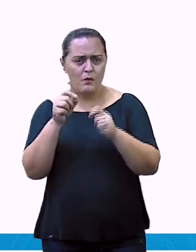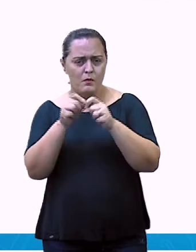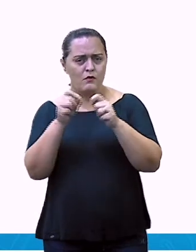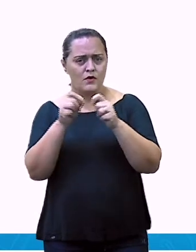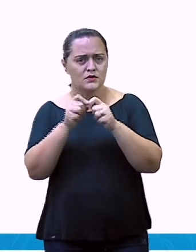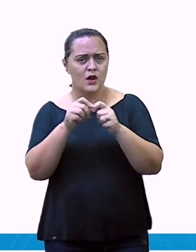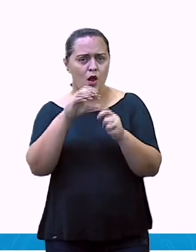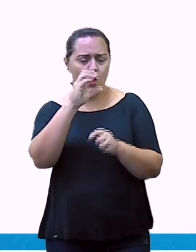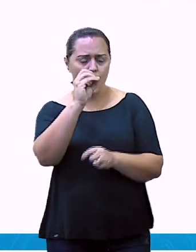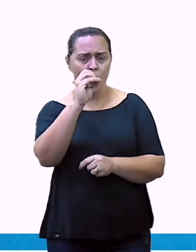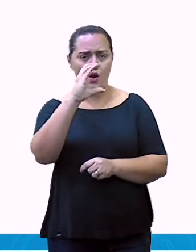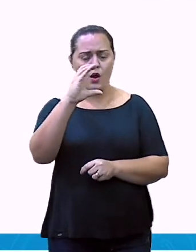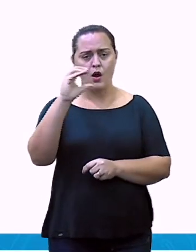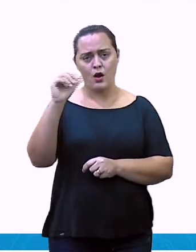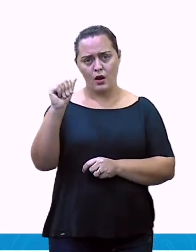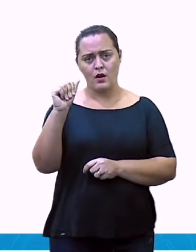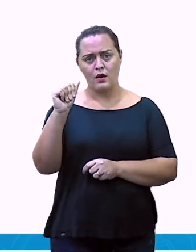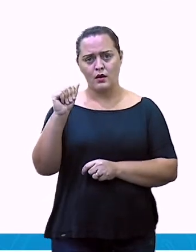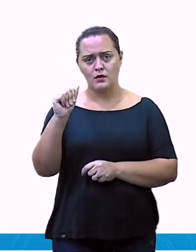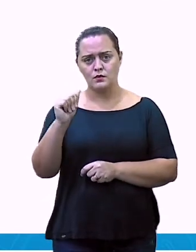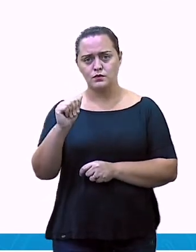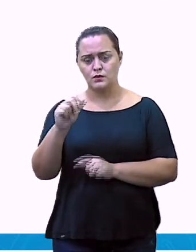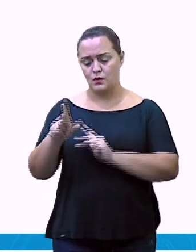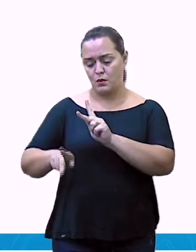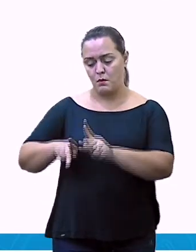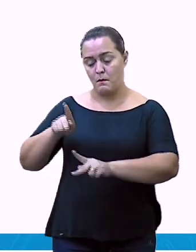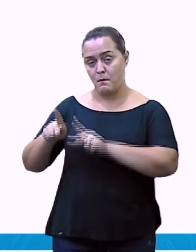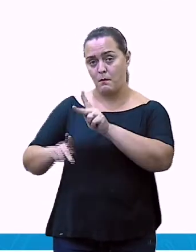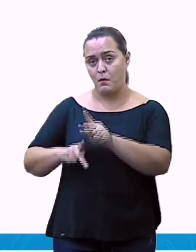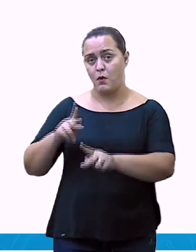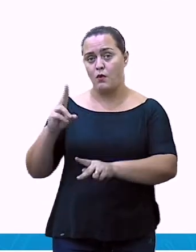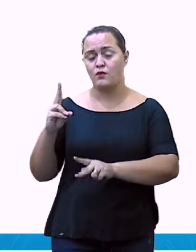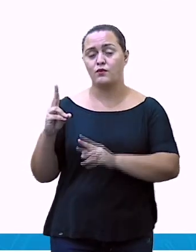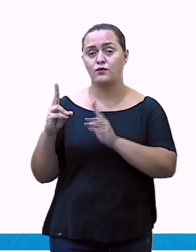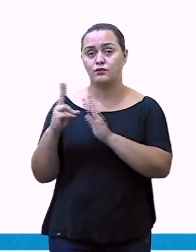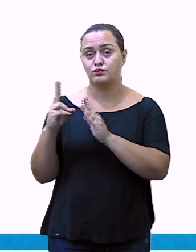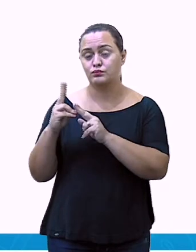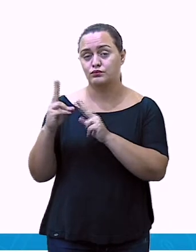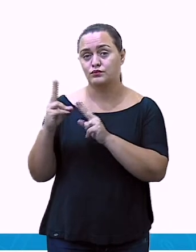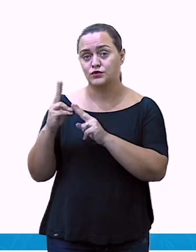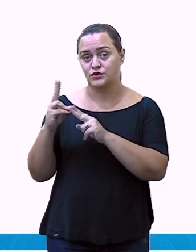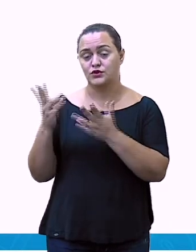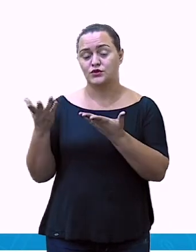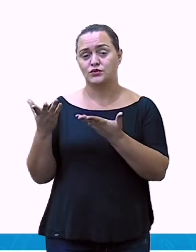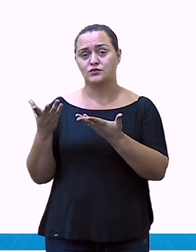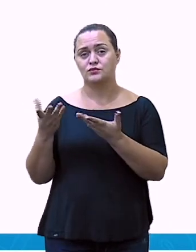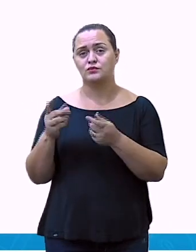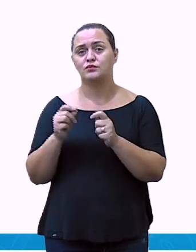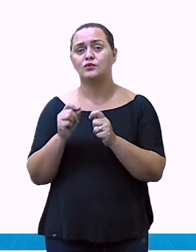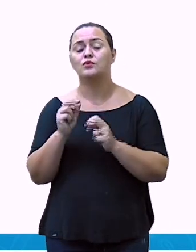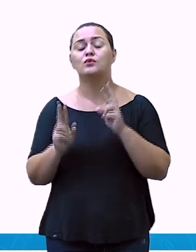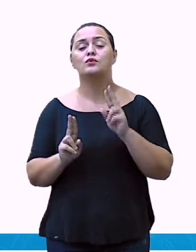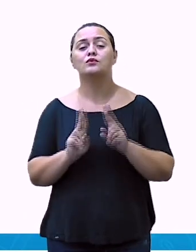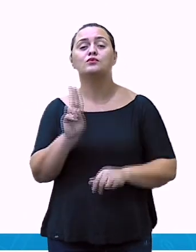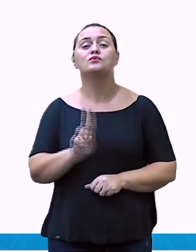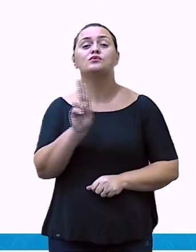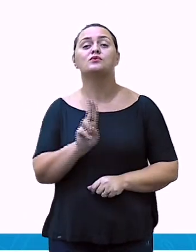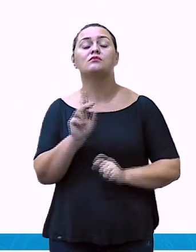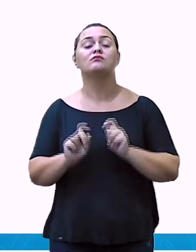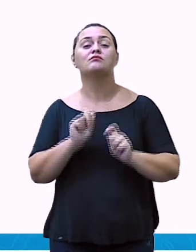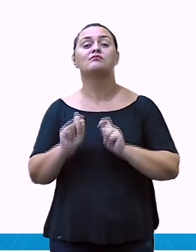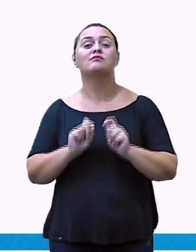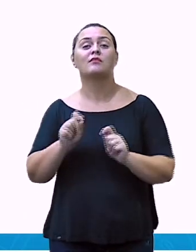os povos indígenas ainda utilizam a oca para morar como casa. mas ainda tem algumas regiões nas quais